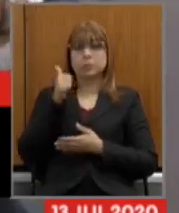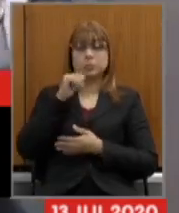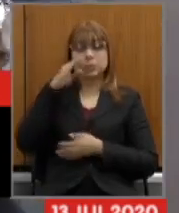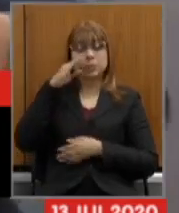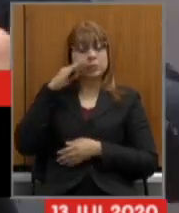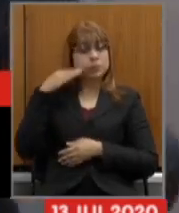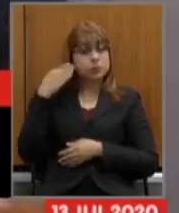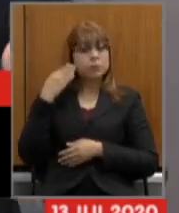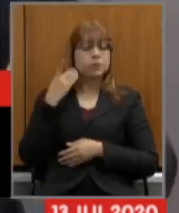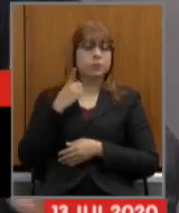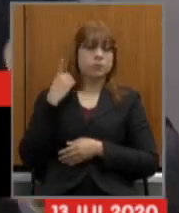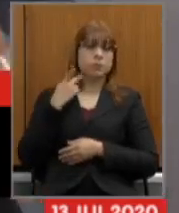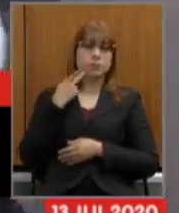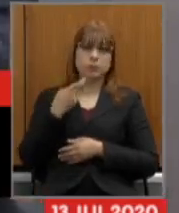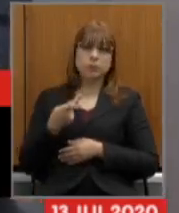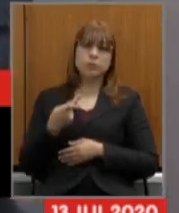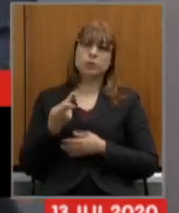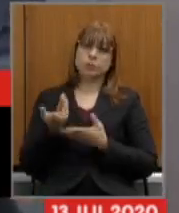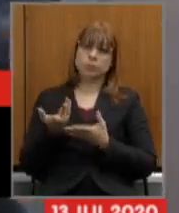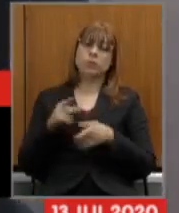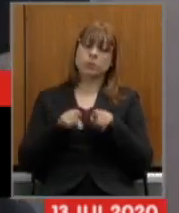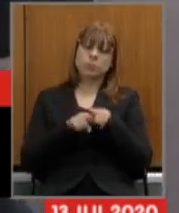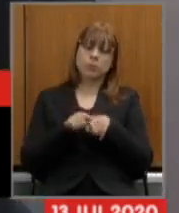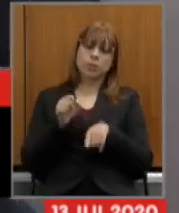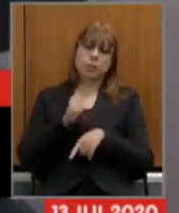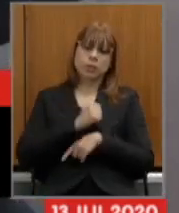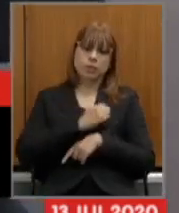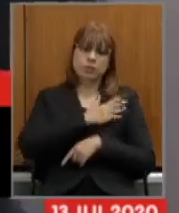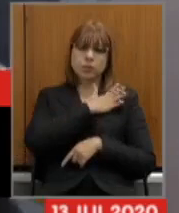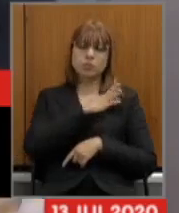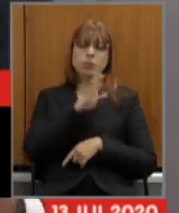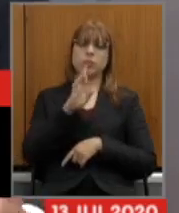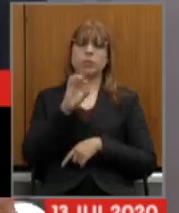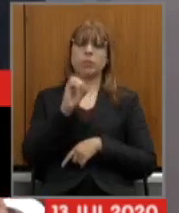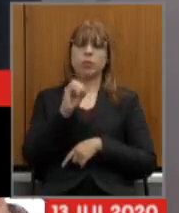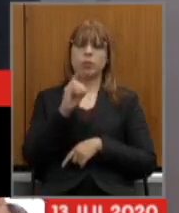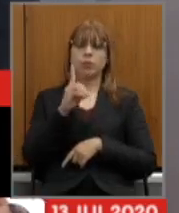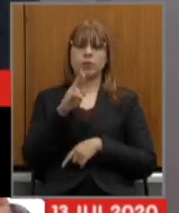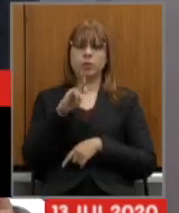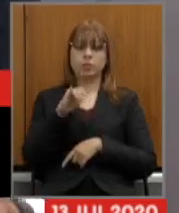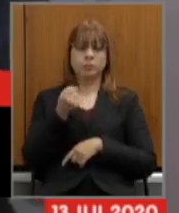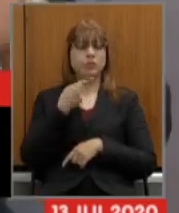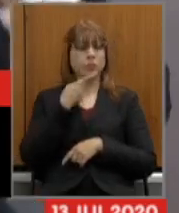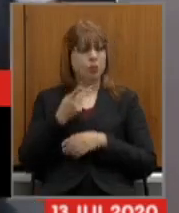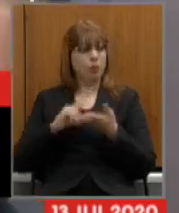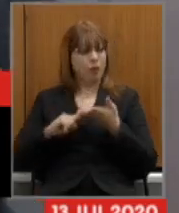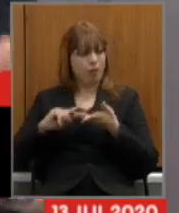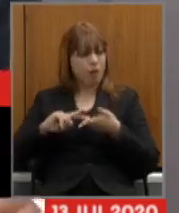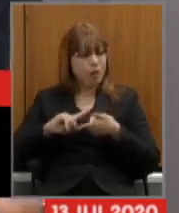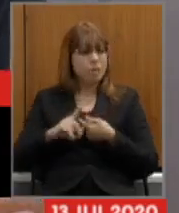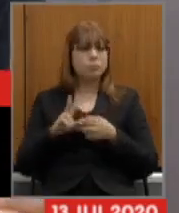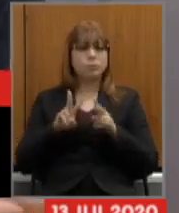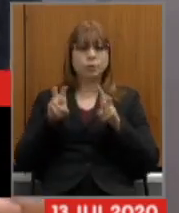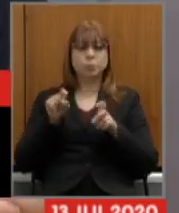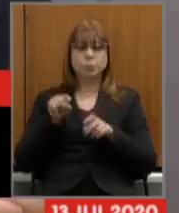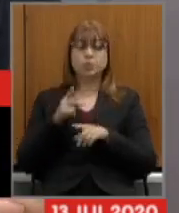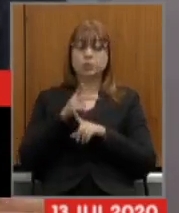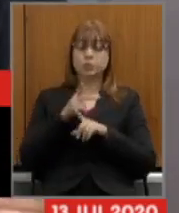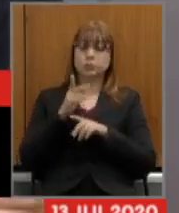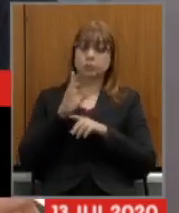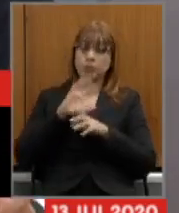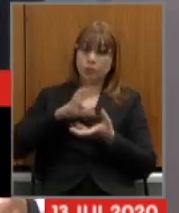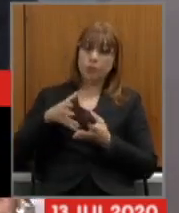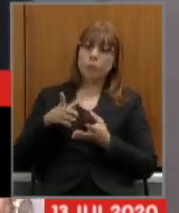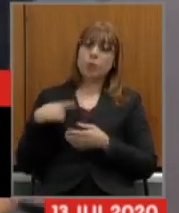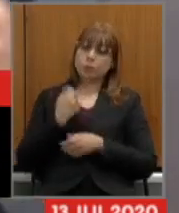trouxe aqui ponderações sobre a reforma deputado Sargento Rodrigues também já fez várias ponderações sobre a reforma essa discussão nós temos que levar